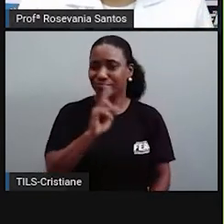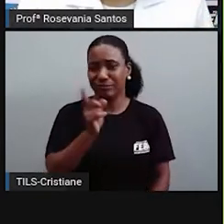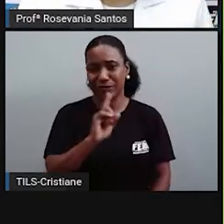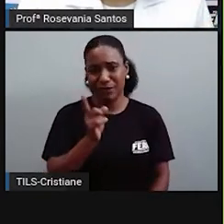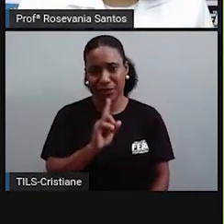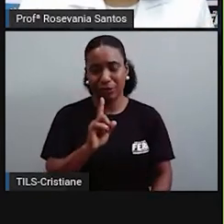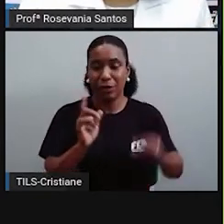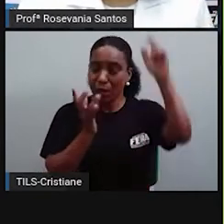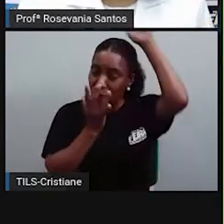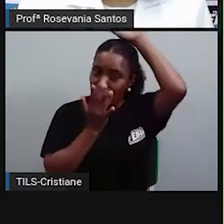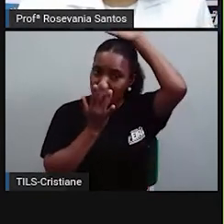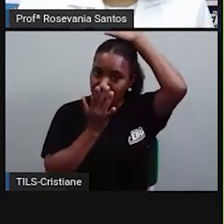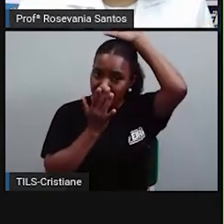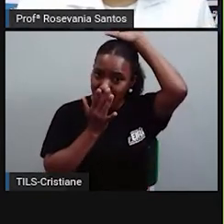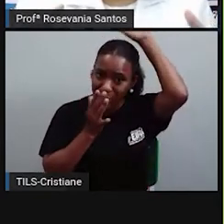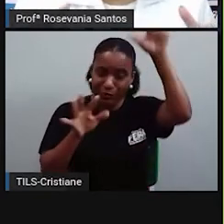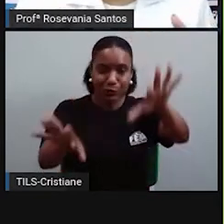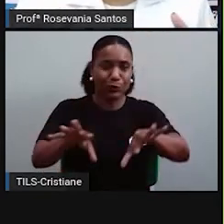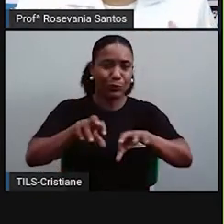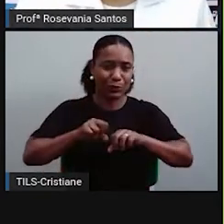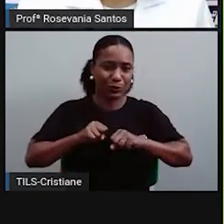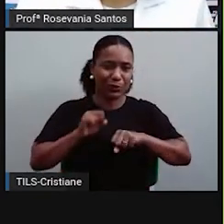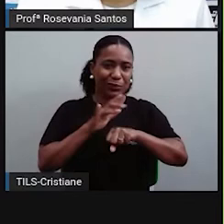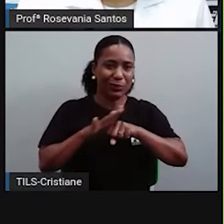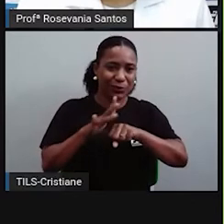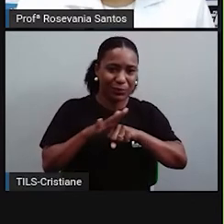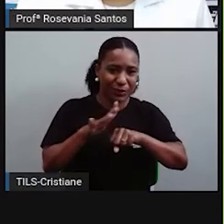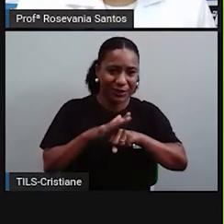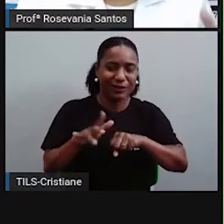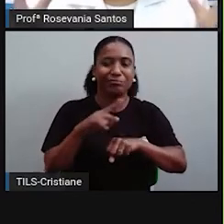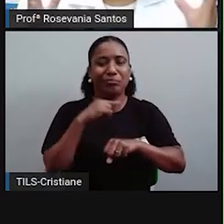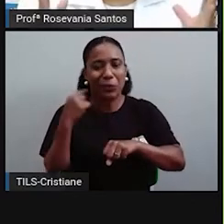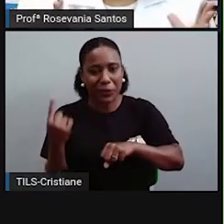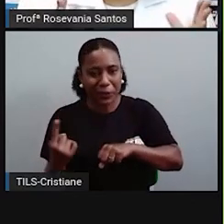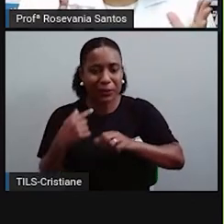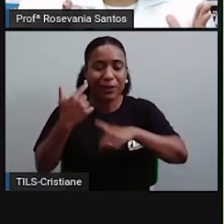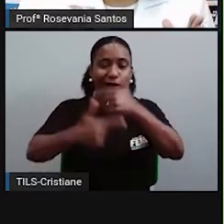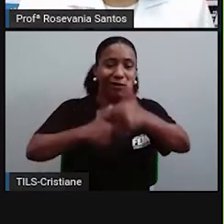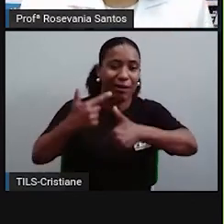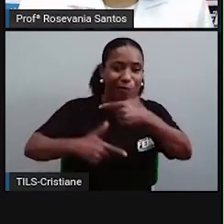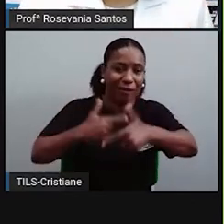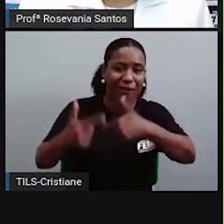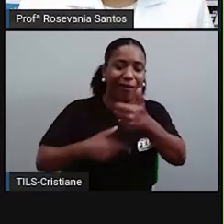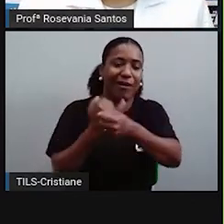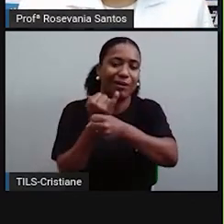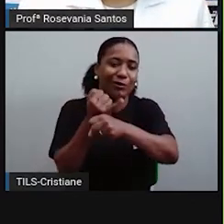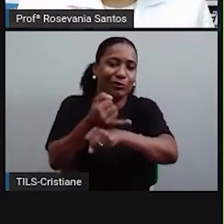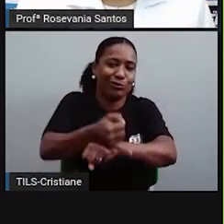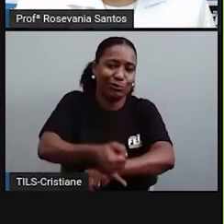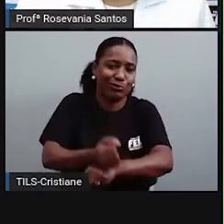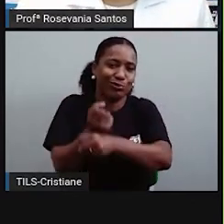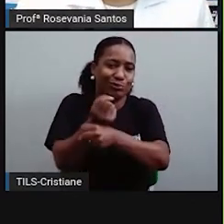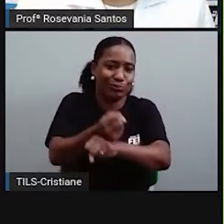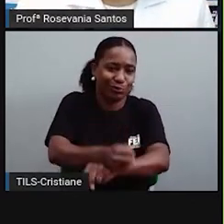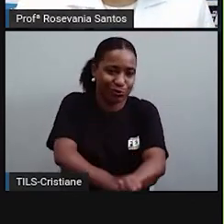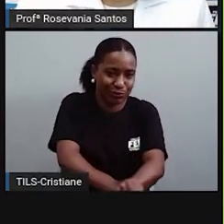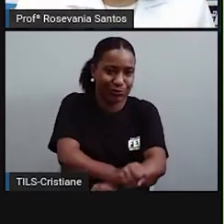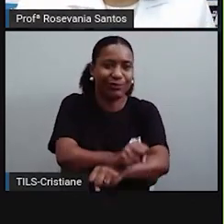foram mortos nas guerras, ainda tiveram trabalho forçados e, infelizmente, ainda tiveram,